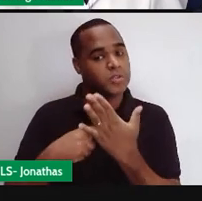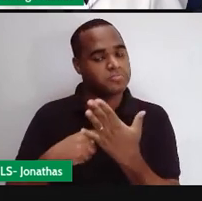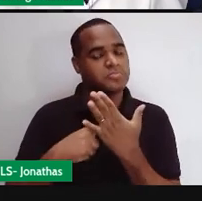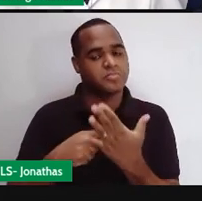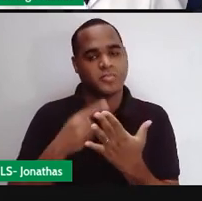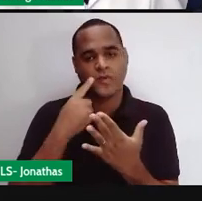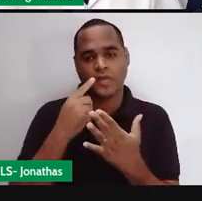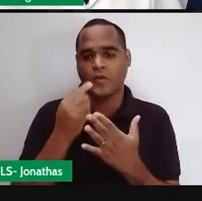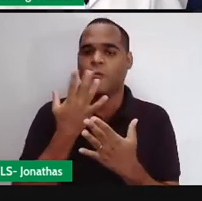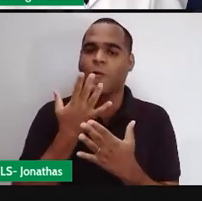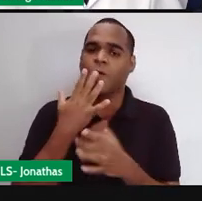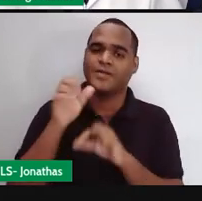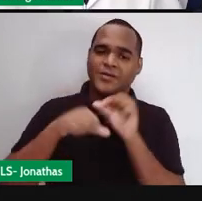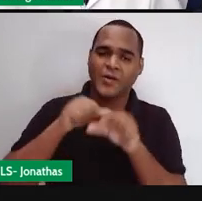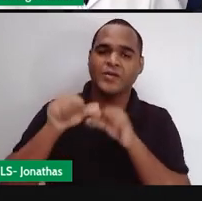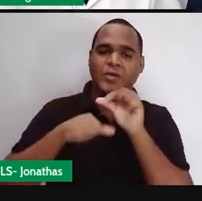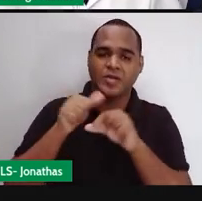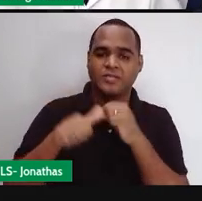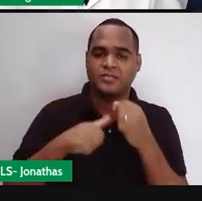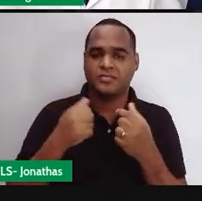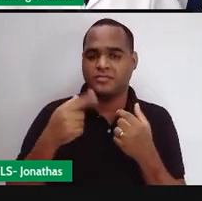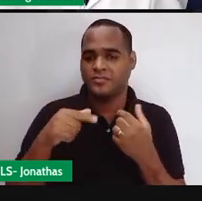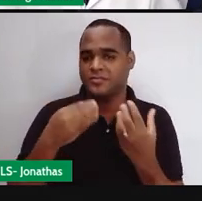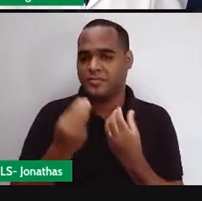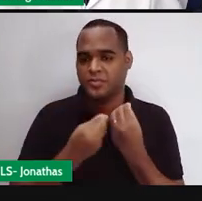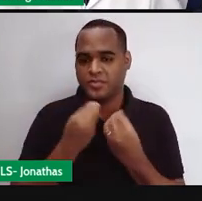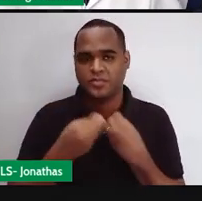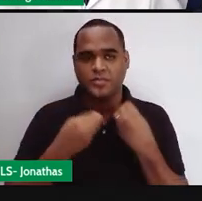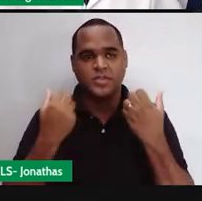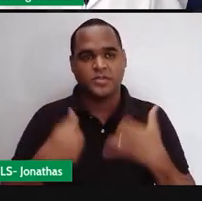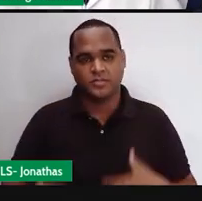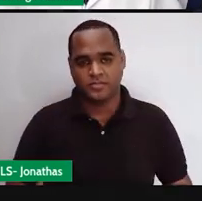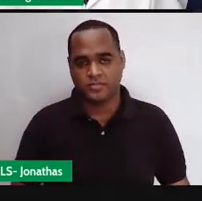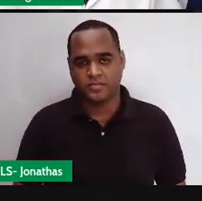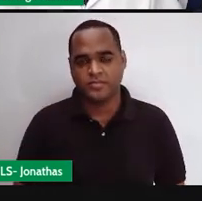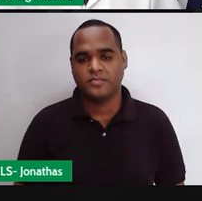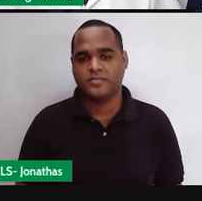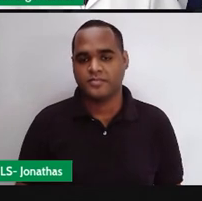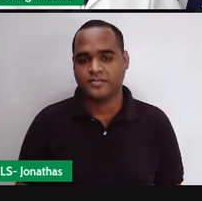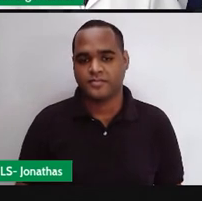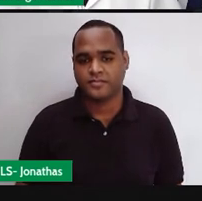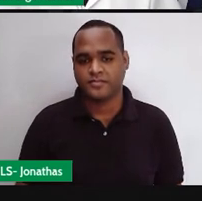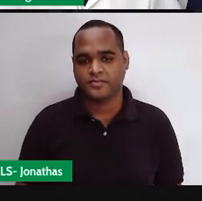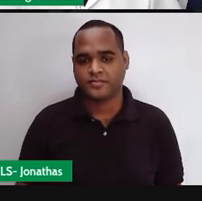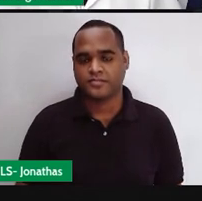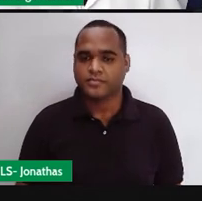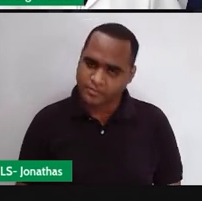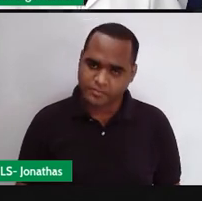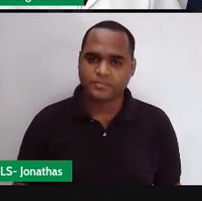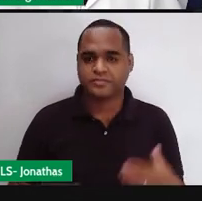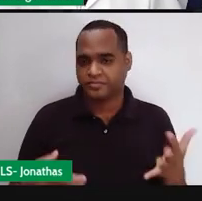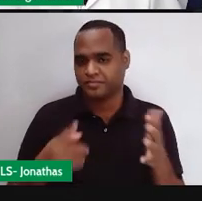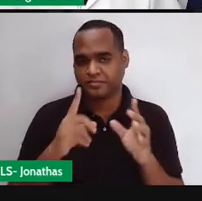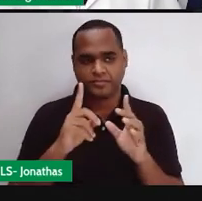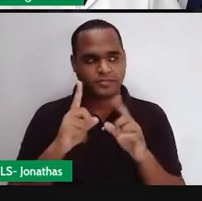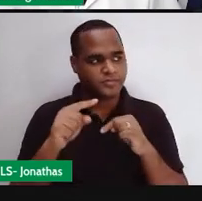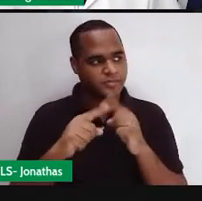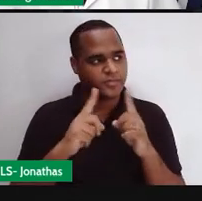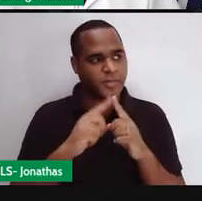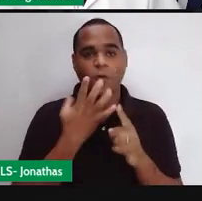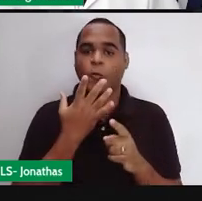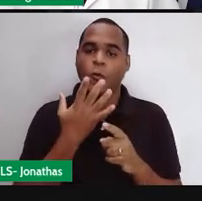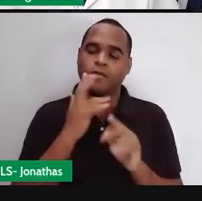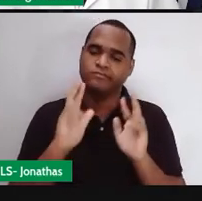Vamos mudando as cores para a gente saber onde a gente está mexendo. Então vou pegar esse ladozinho de cima. Vou colocar uma